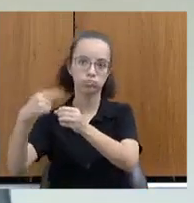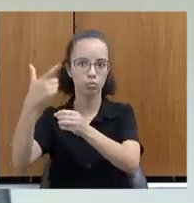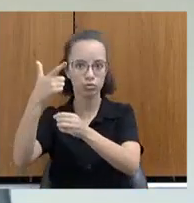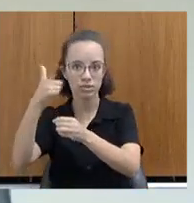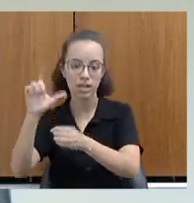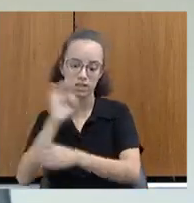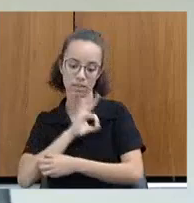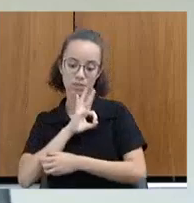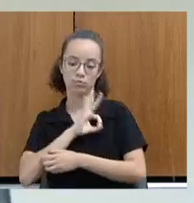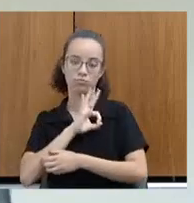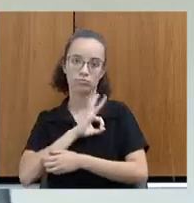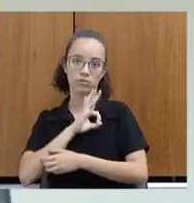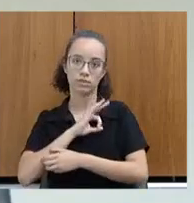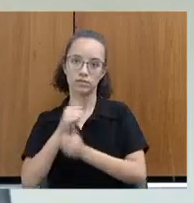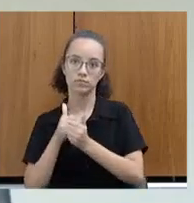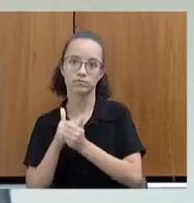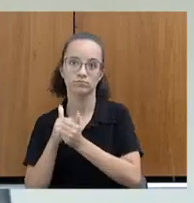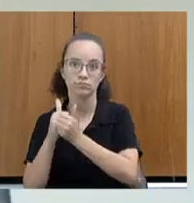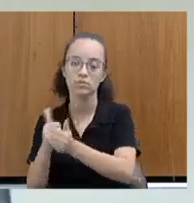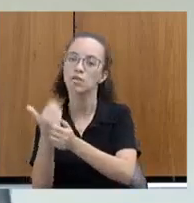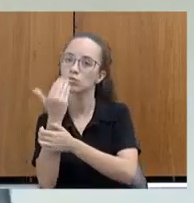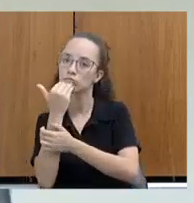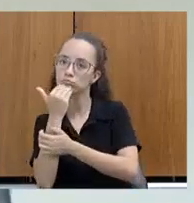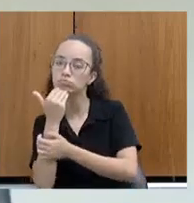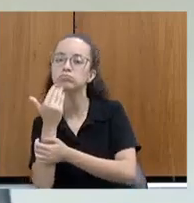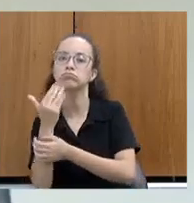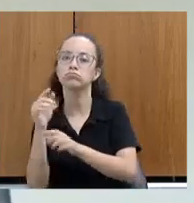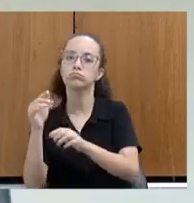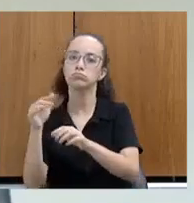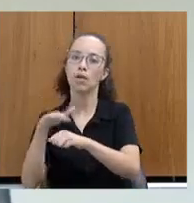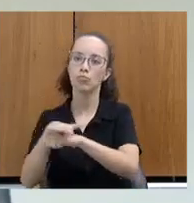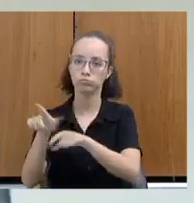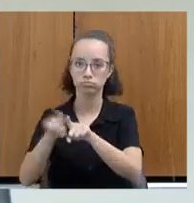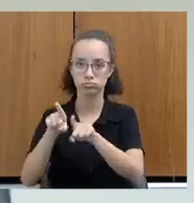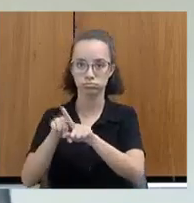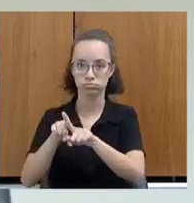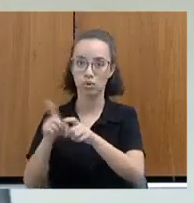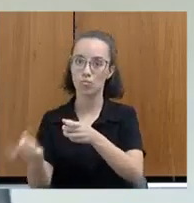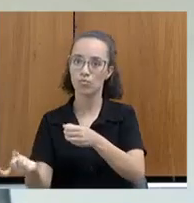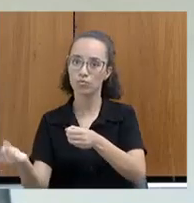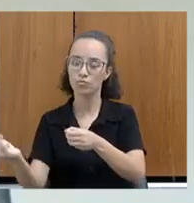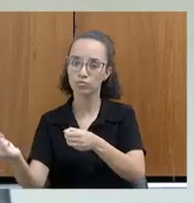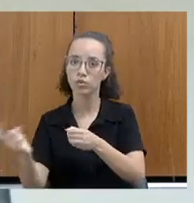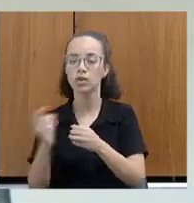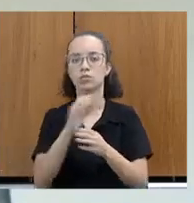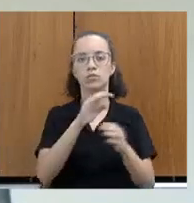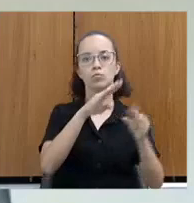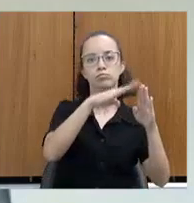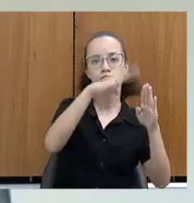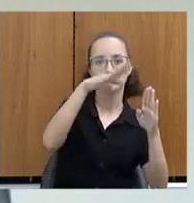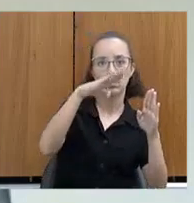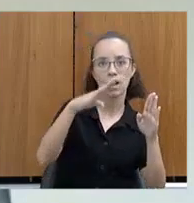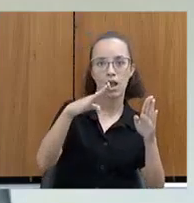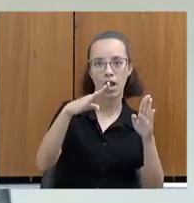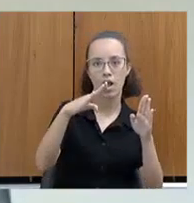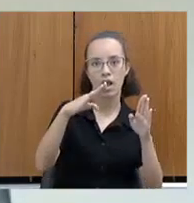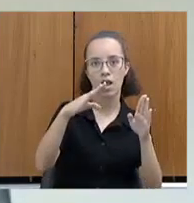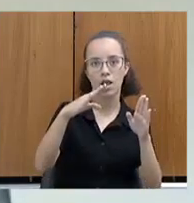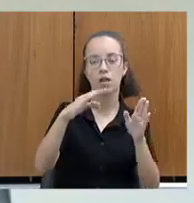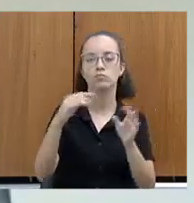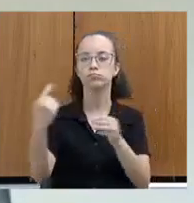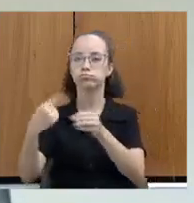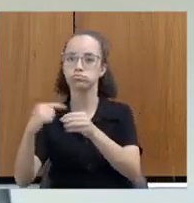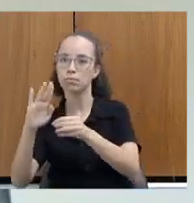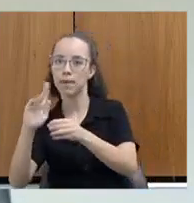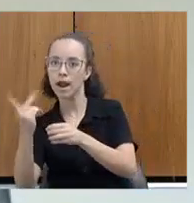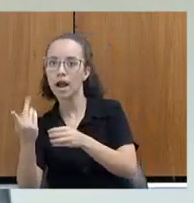celebração seguida de um jantar na Comunidade de Aranhas. No retorno de Brumadinho para Belo Horizonte, nova troca de